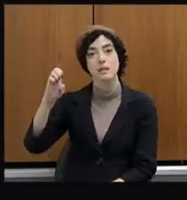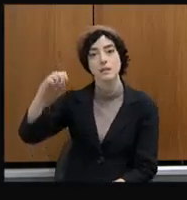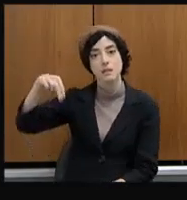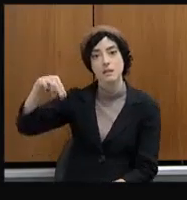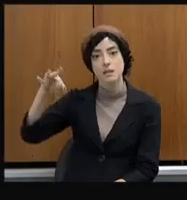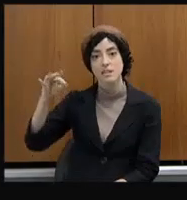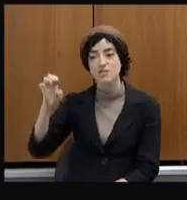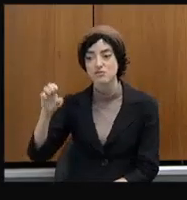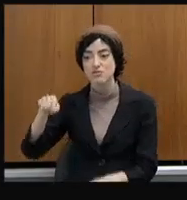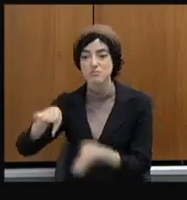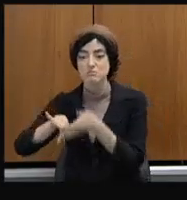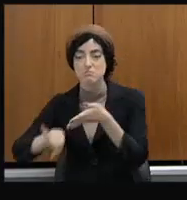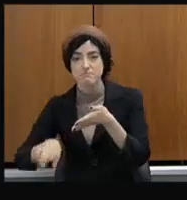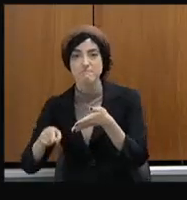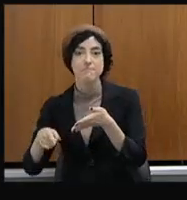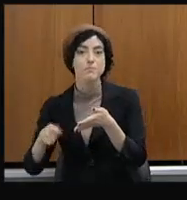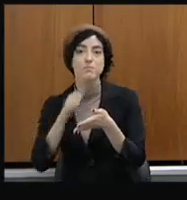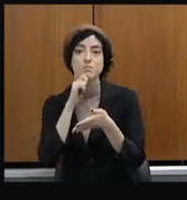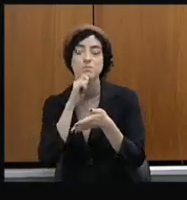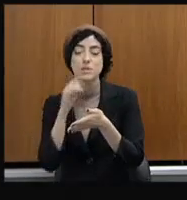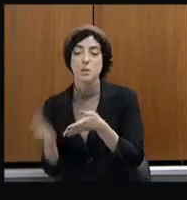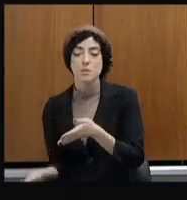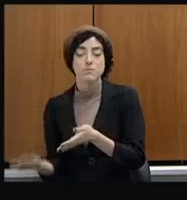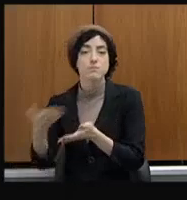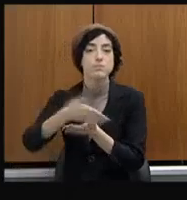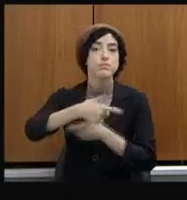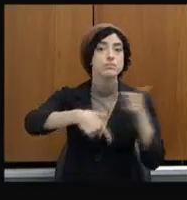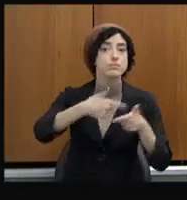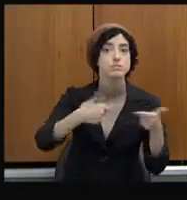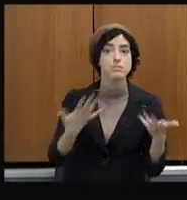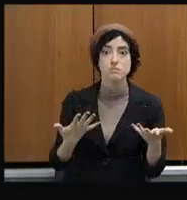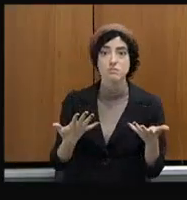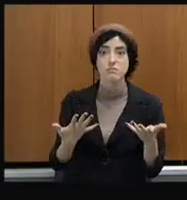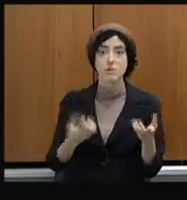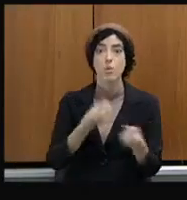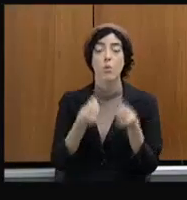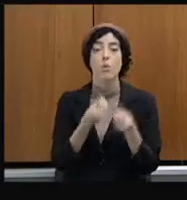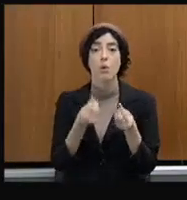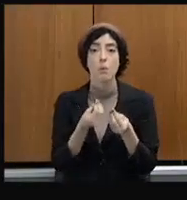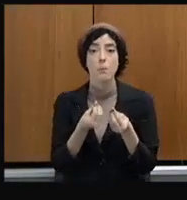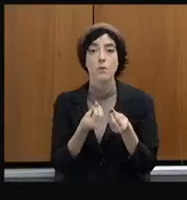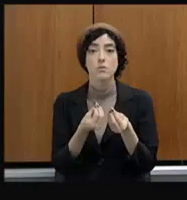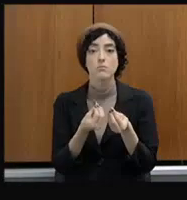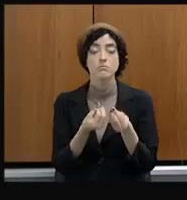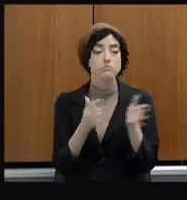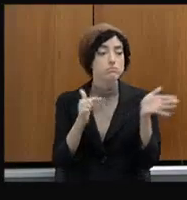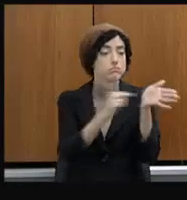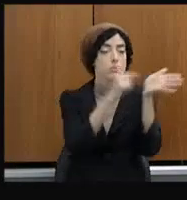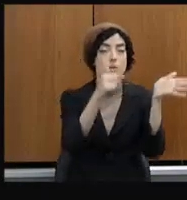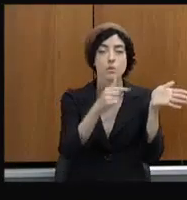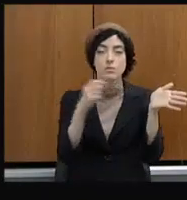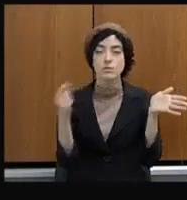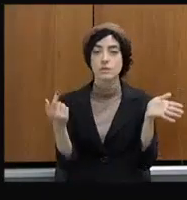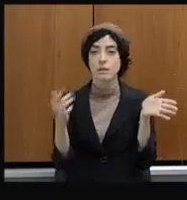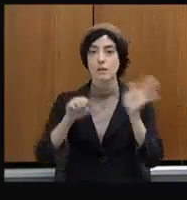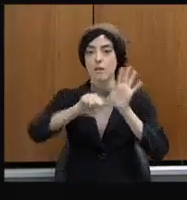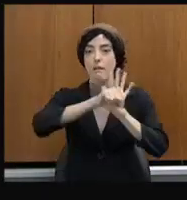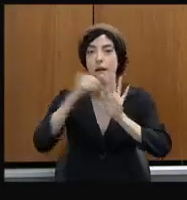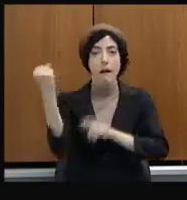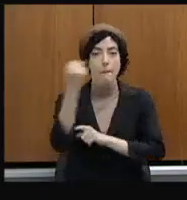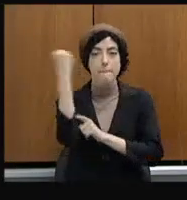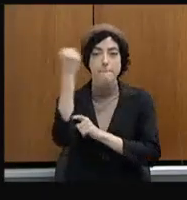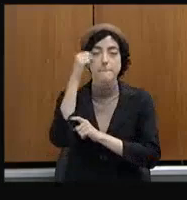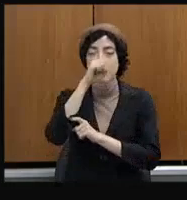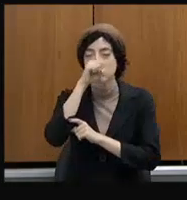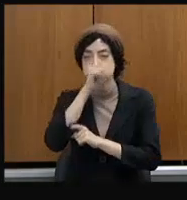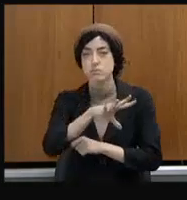atendendo bem os crimes violentos, mas quando furta-se um botijão de gás de um cidadão